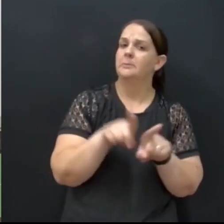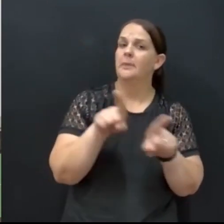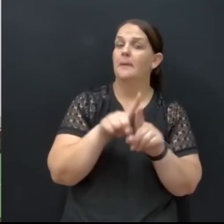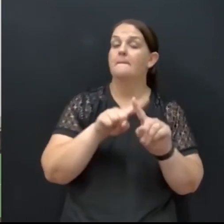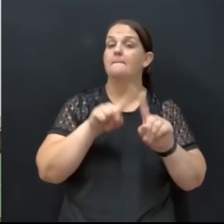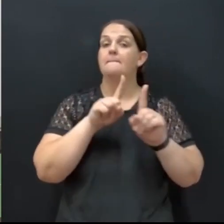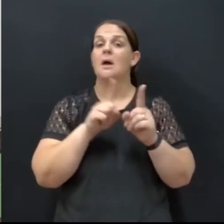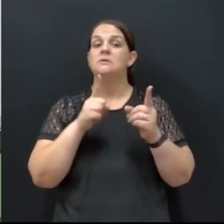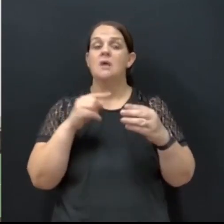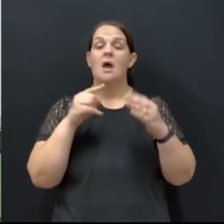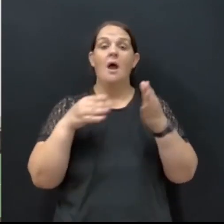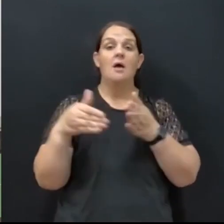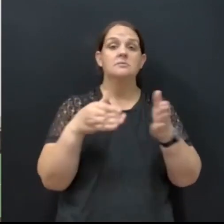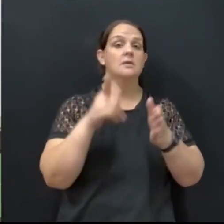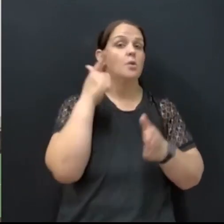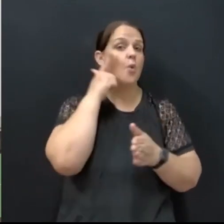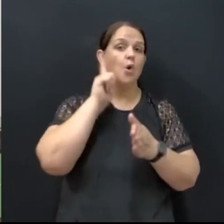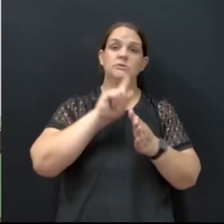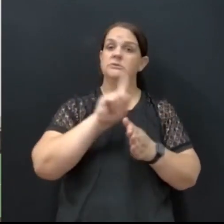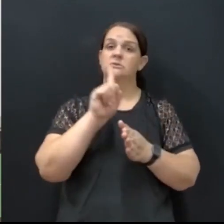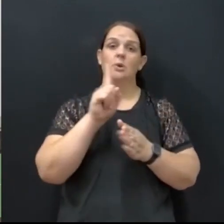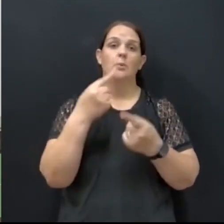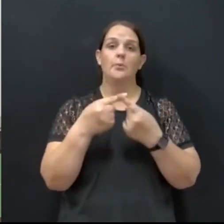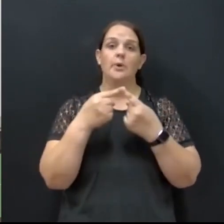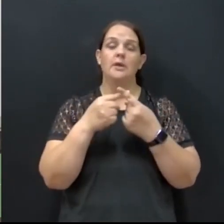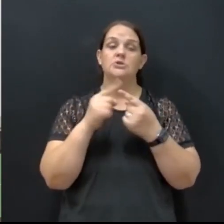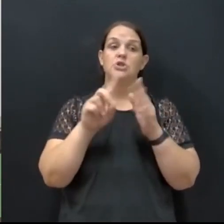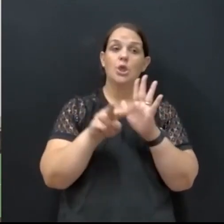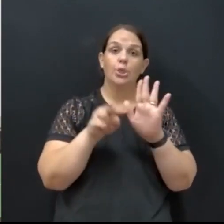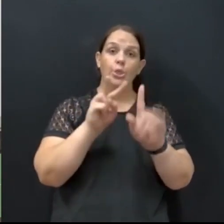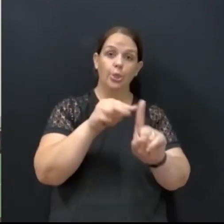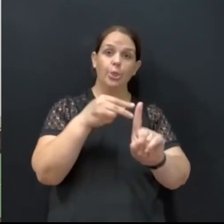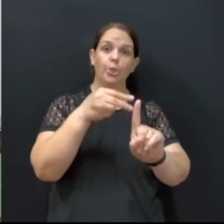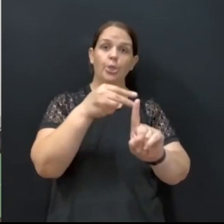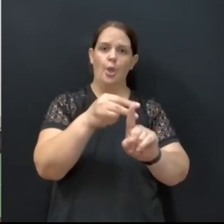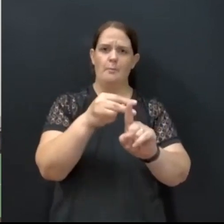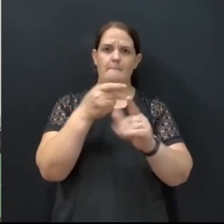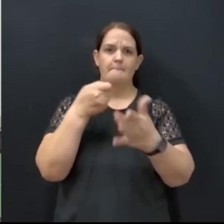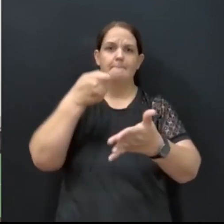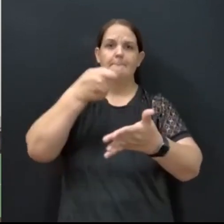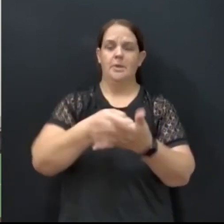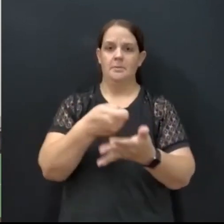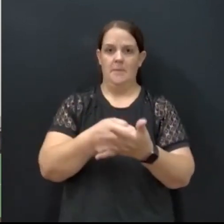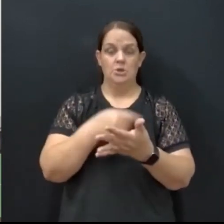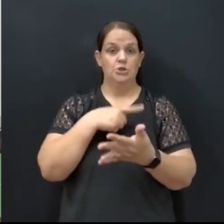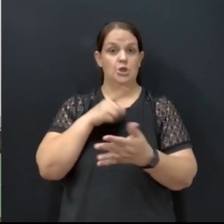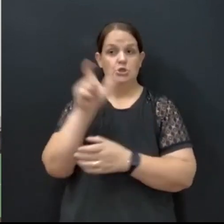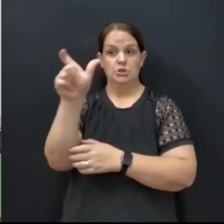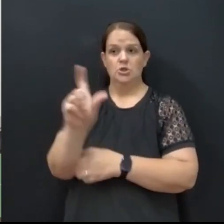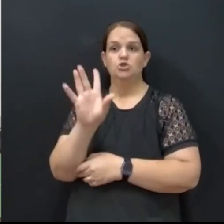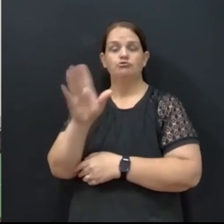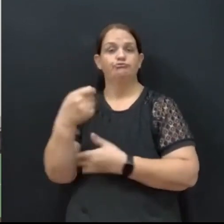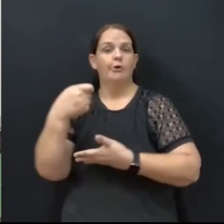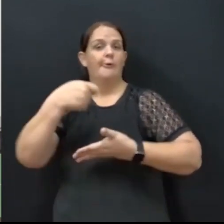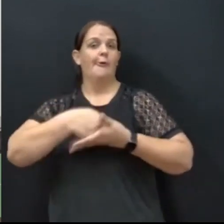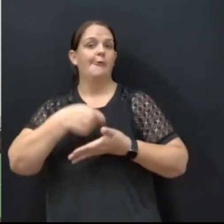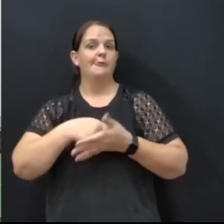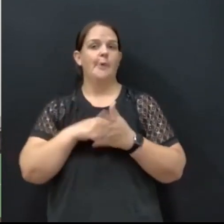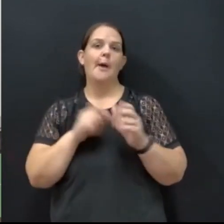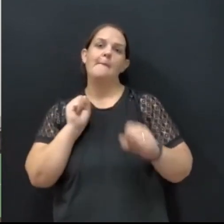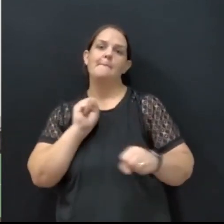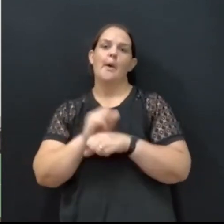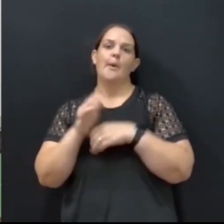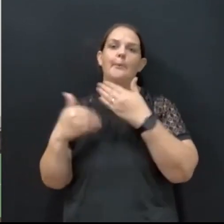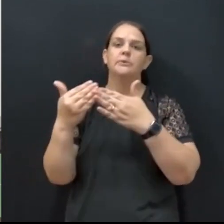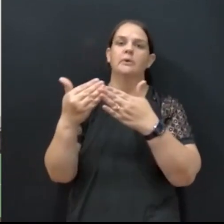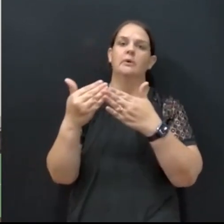só não saiu porque estava havendo uma duplicidade de indenização lá então teve um cidadão lá que disse nós já recebemos isso aí aí parou o processo